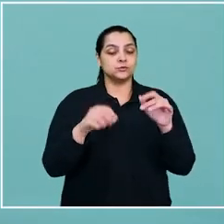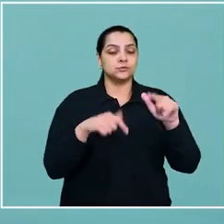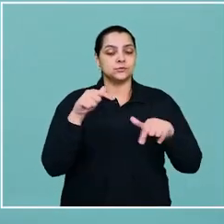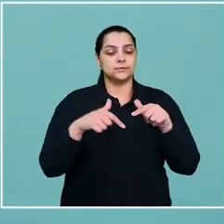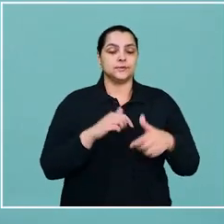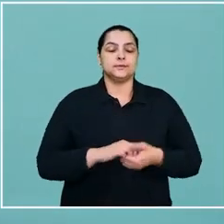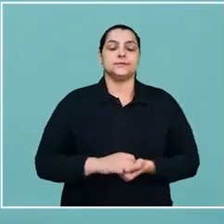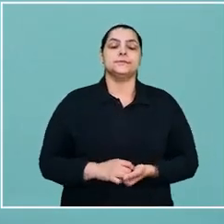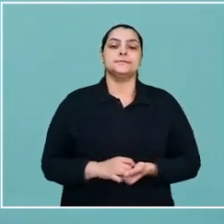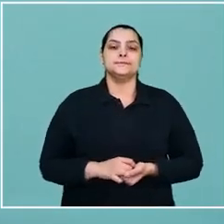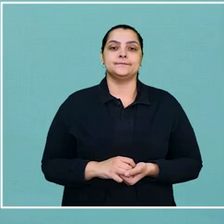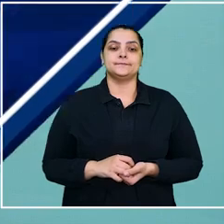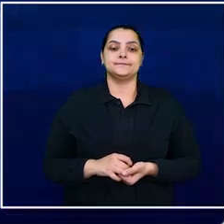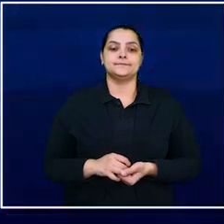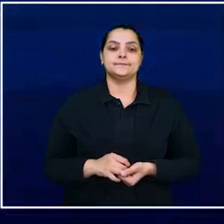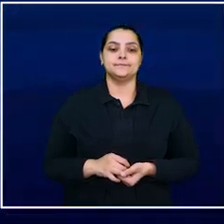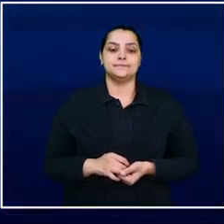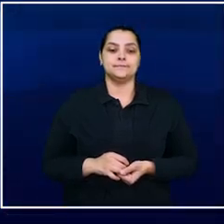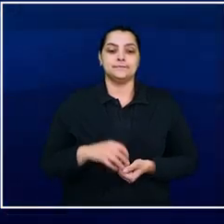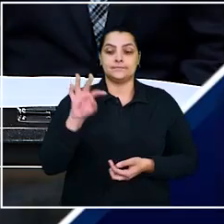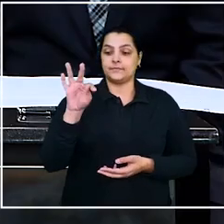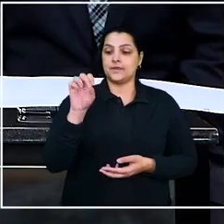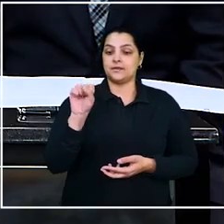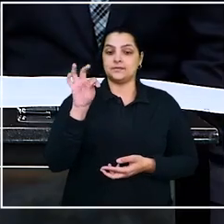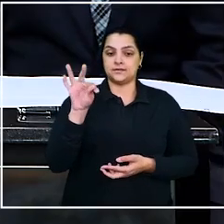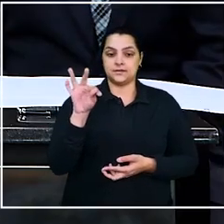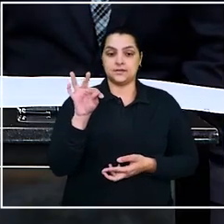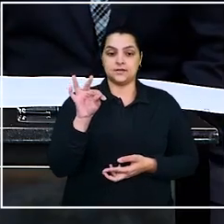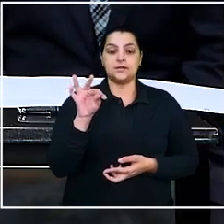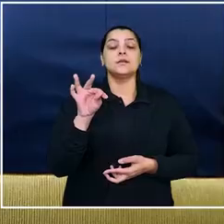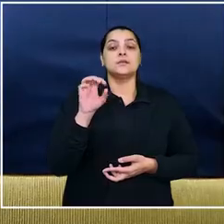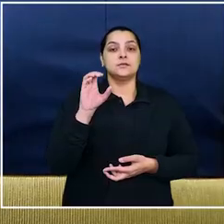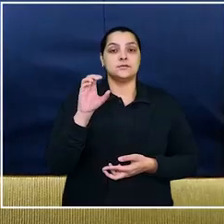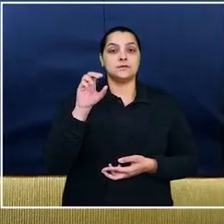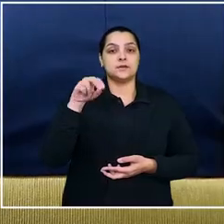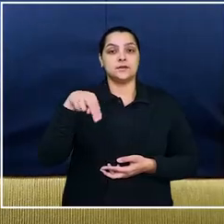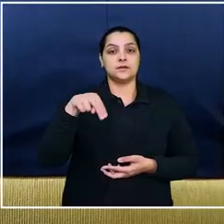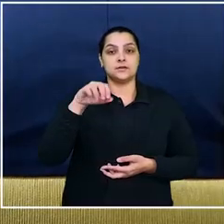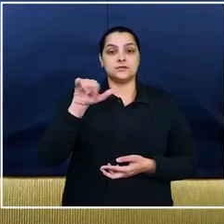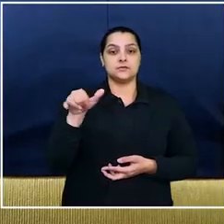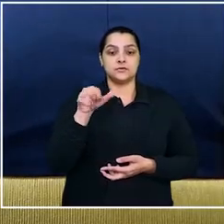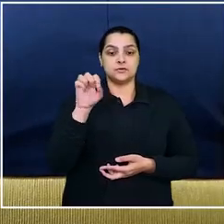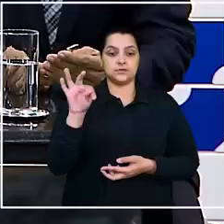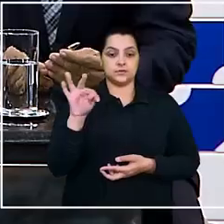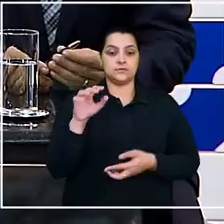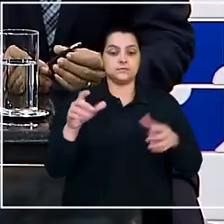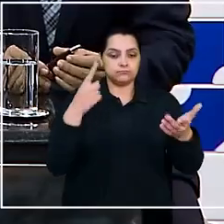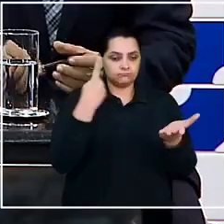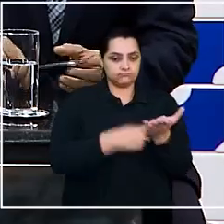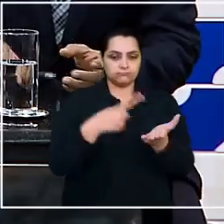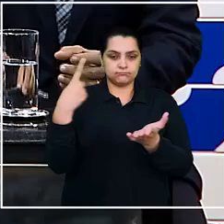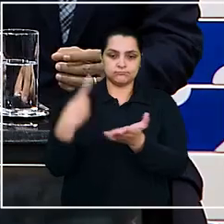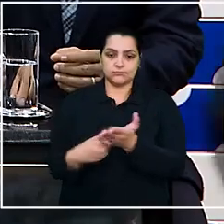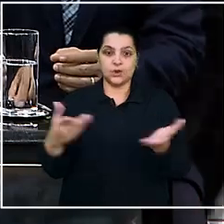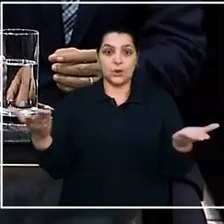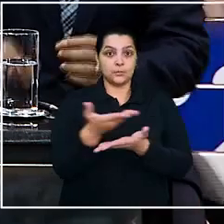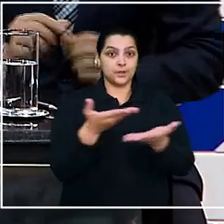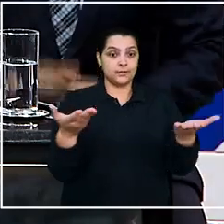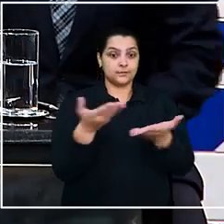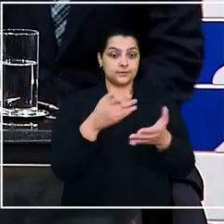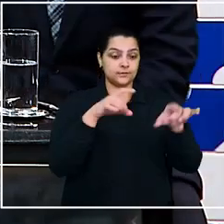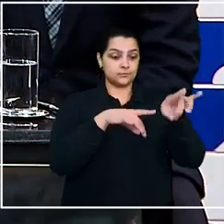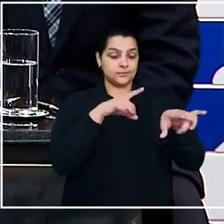da Justiça do Trabalho. O TST e o Conselho Superior da Justiça do Trabalho celebraram um acordo de